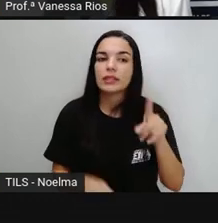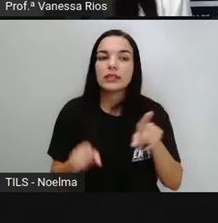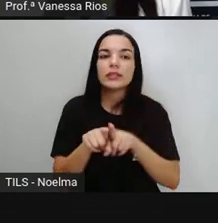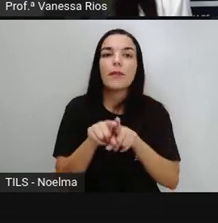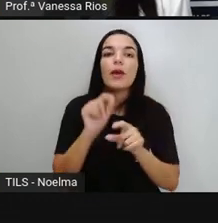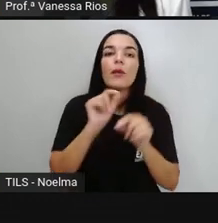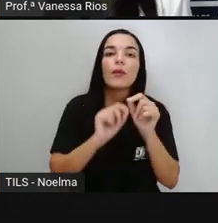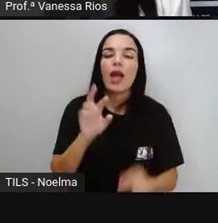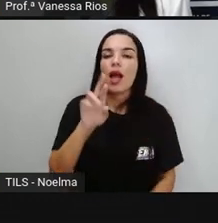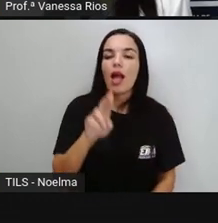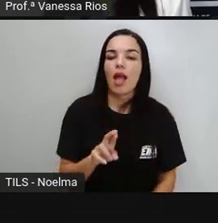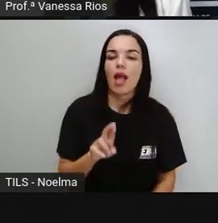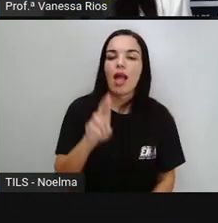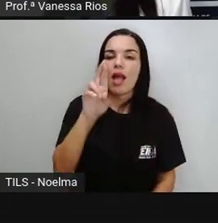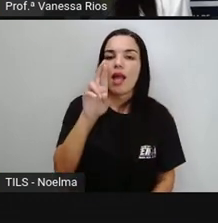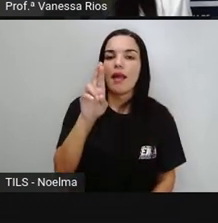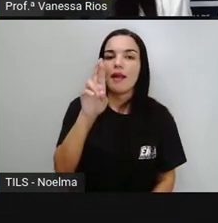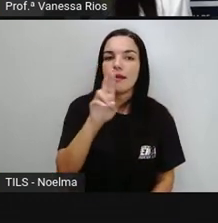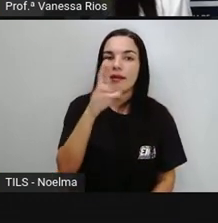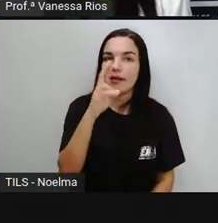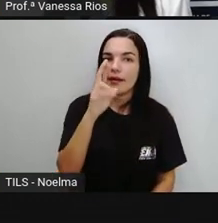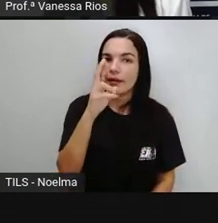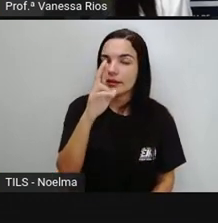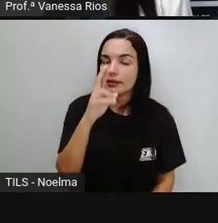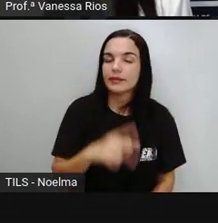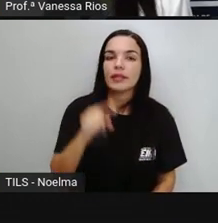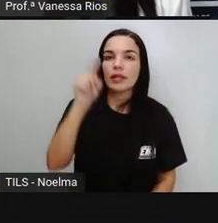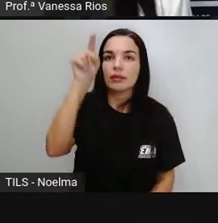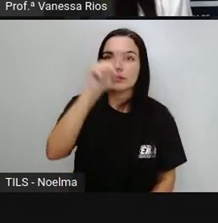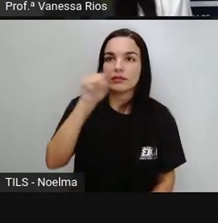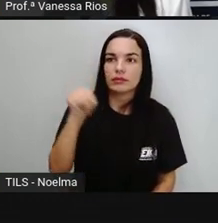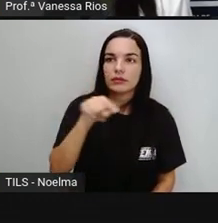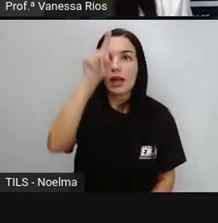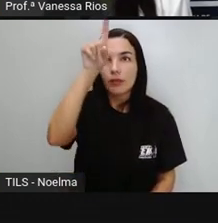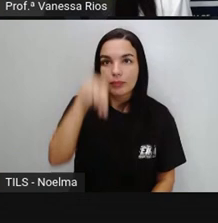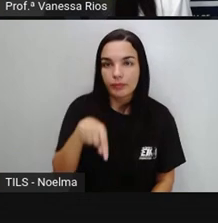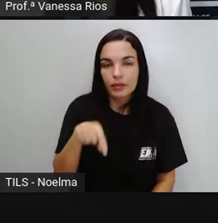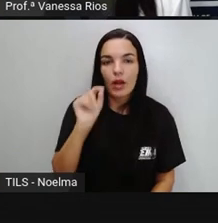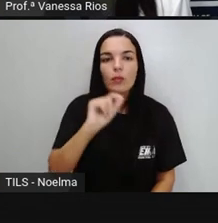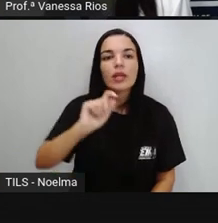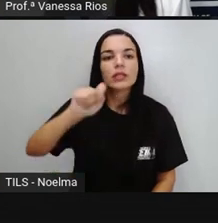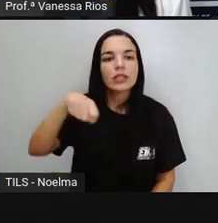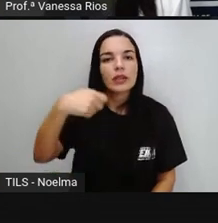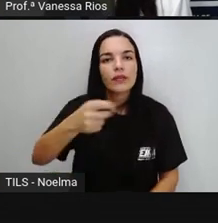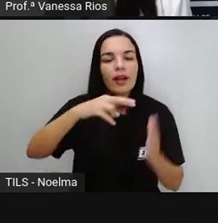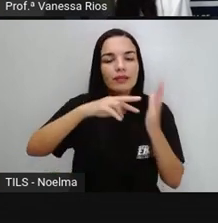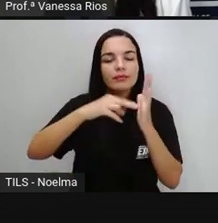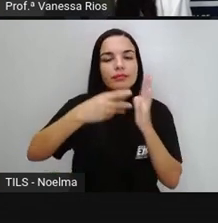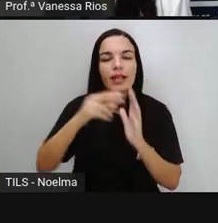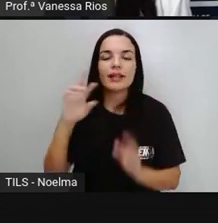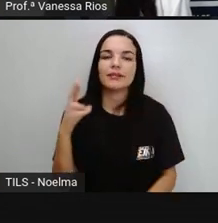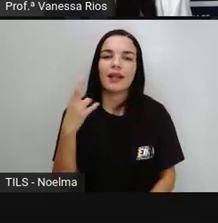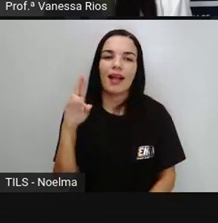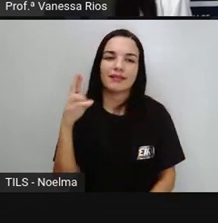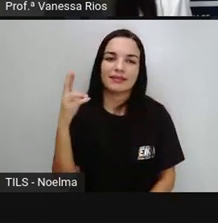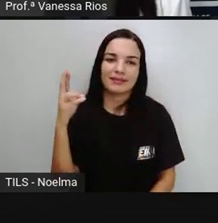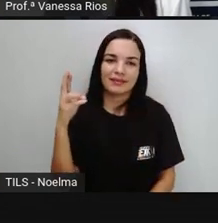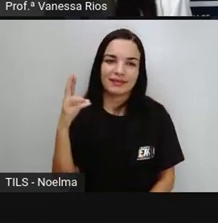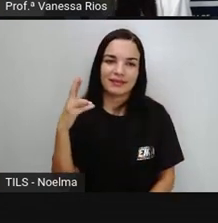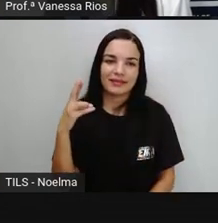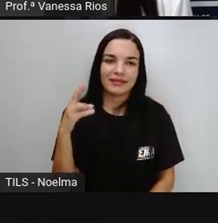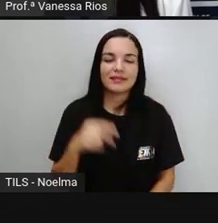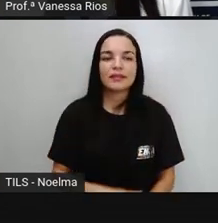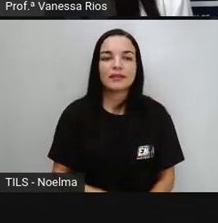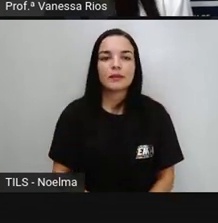desse símbolo Aqui Que é o R$1.842 Que significa Justamente A moeda real Esse R aqui É de